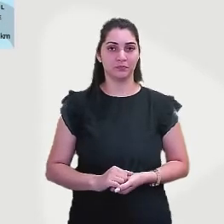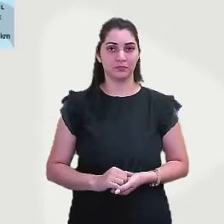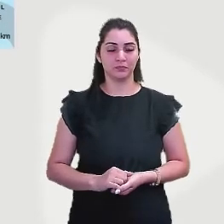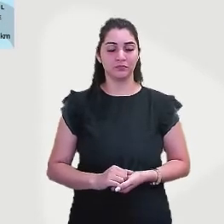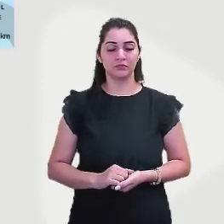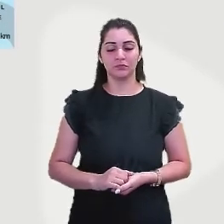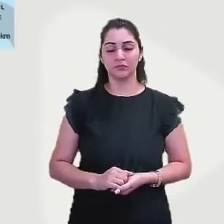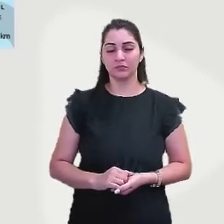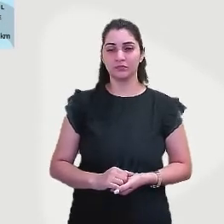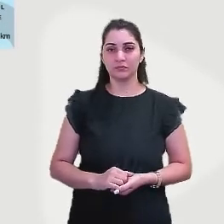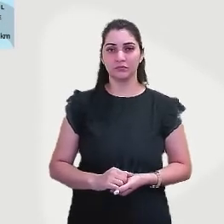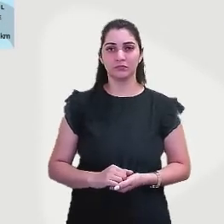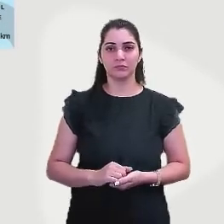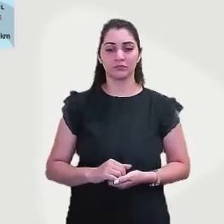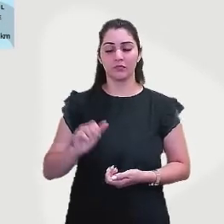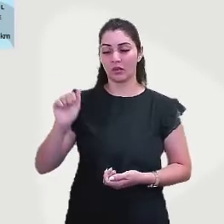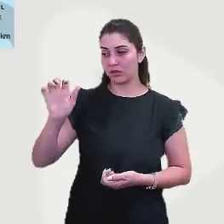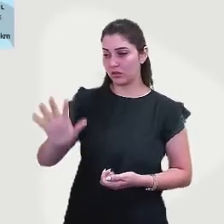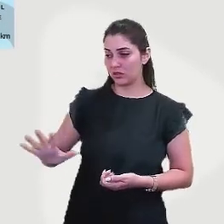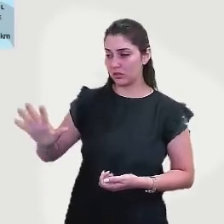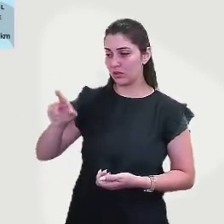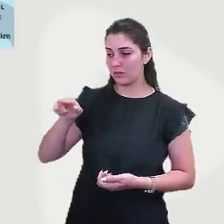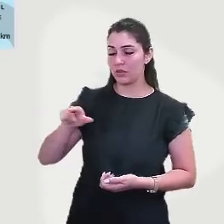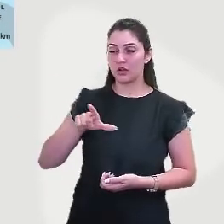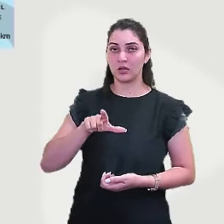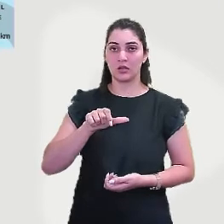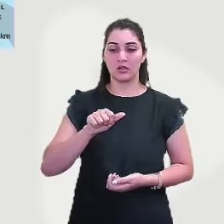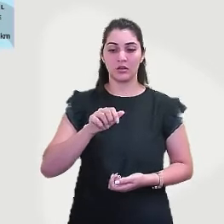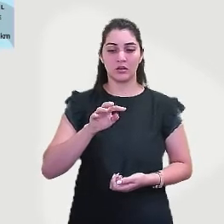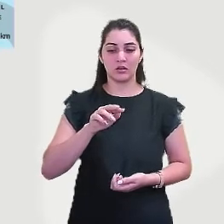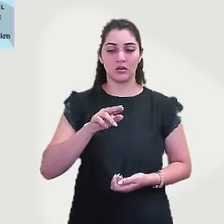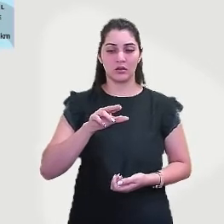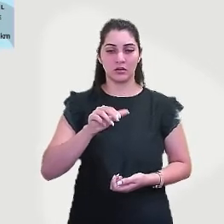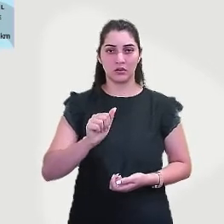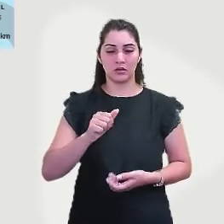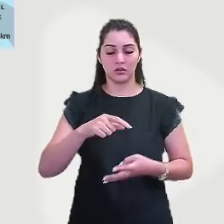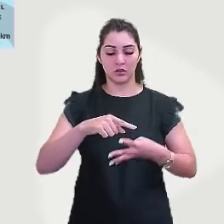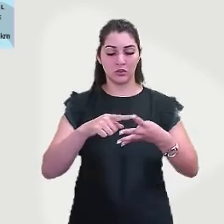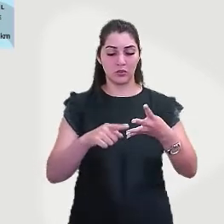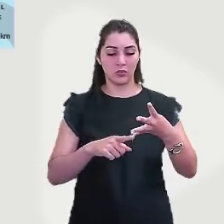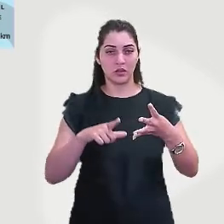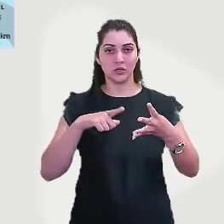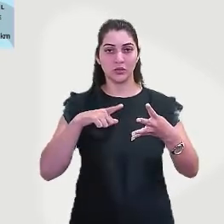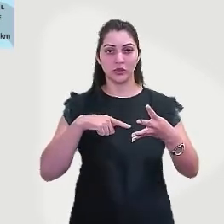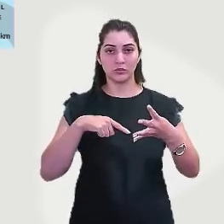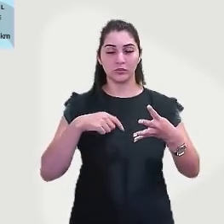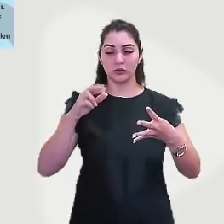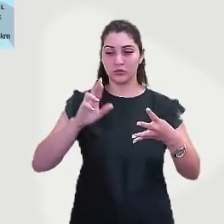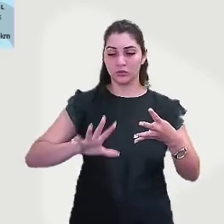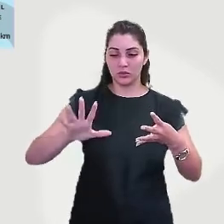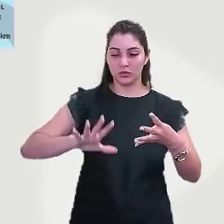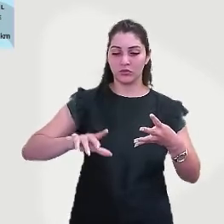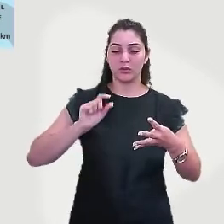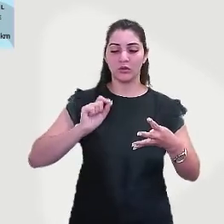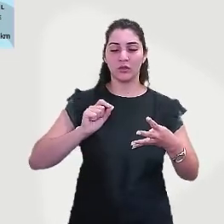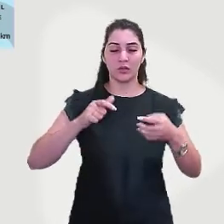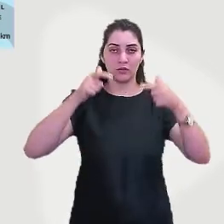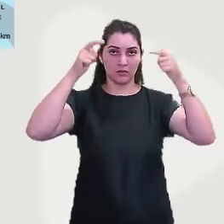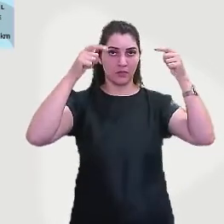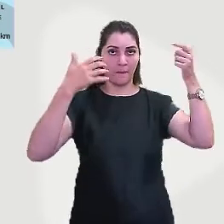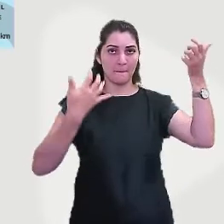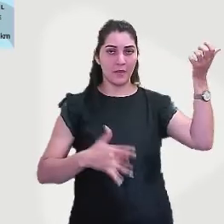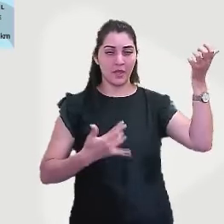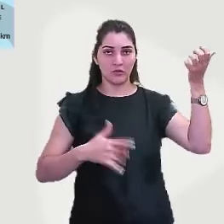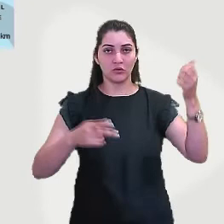Aí, na América Latina, quatro regiões metropolitanas que possuem mais de 100 milhões de habitantes. Cidade do México, São